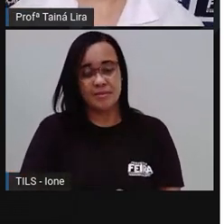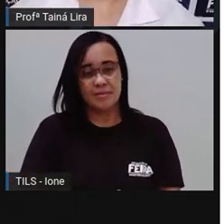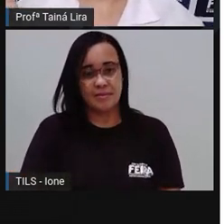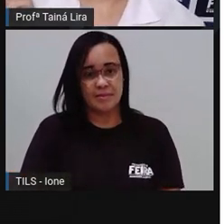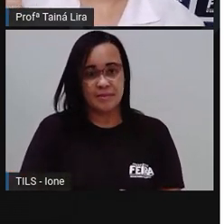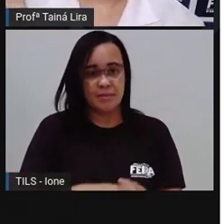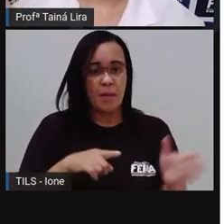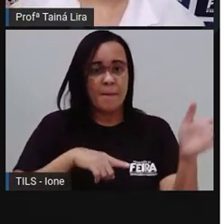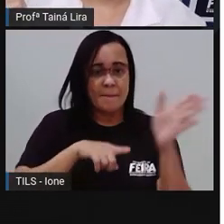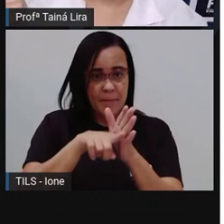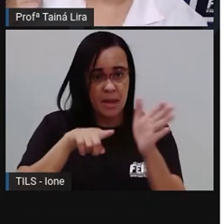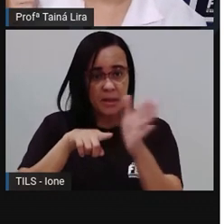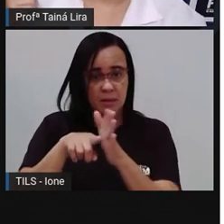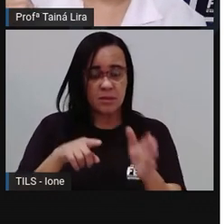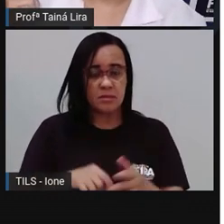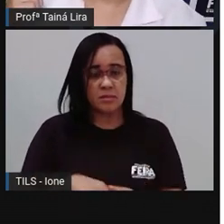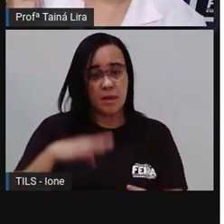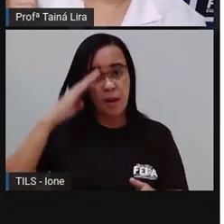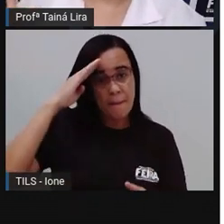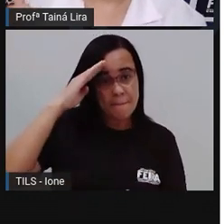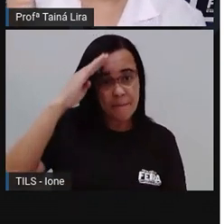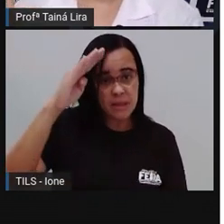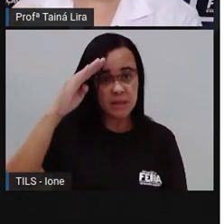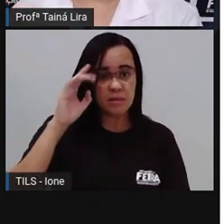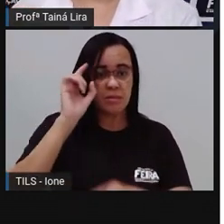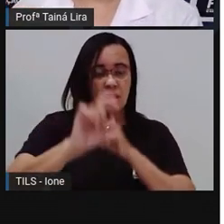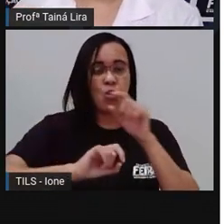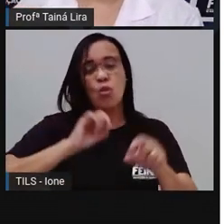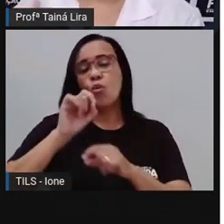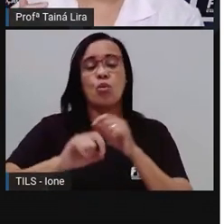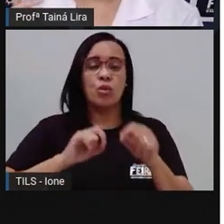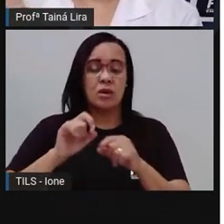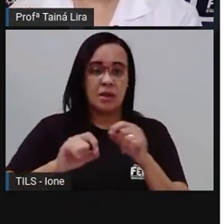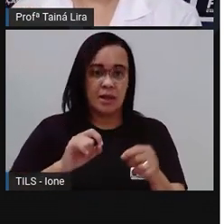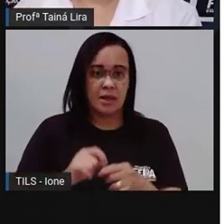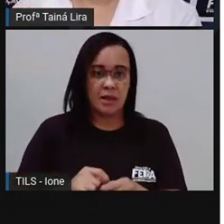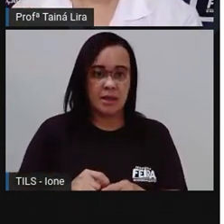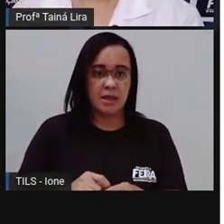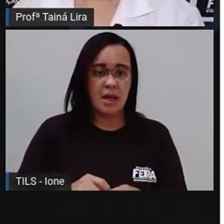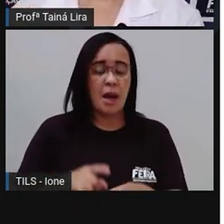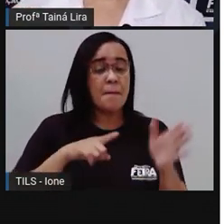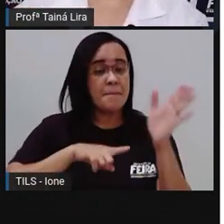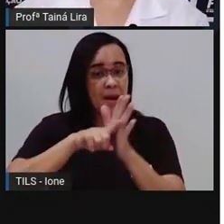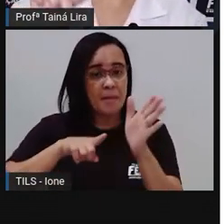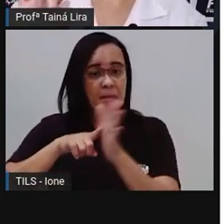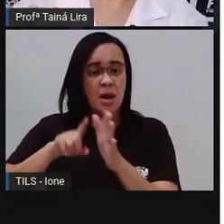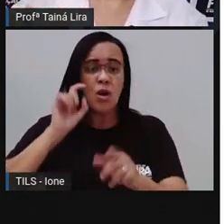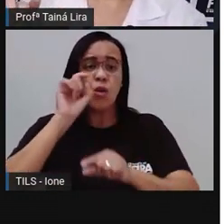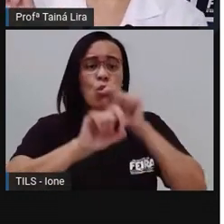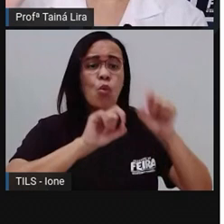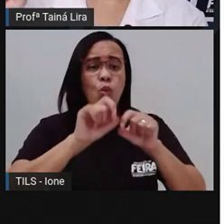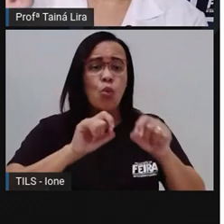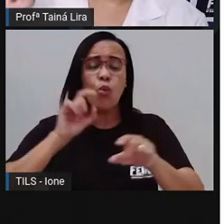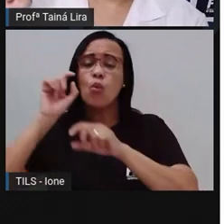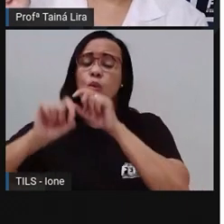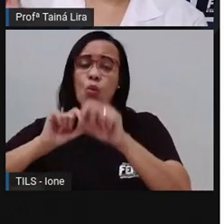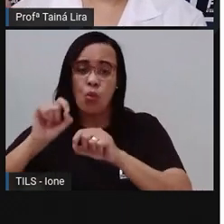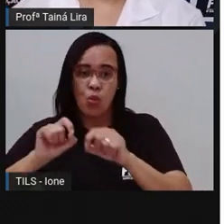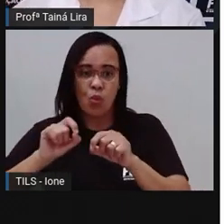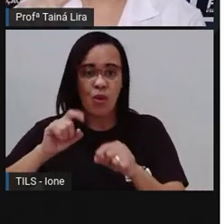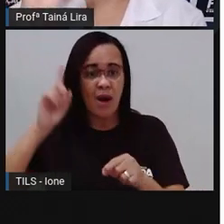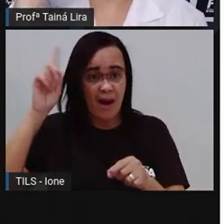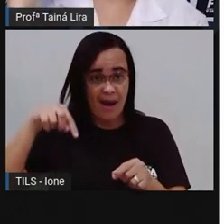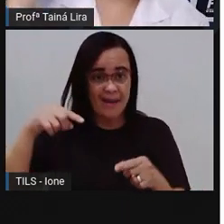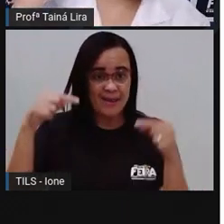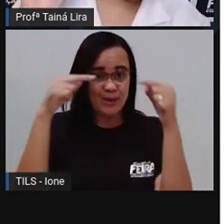gente viu principalmente ali na aula de adivinhas. Lembram o que é o que é? Que eu mostrei para vocês. estou fazendo uma